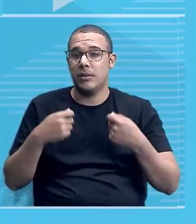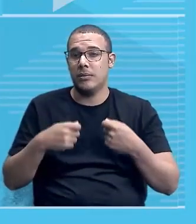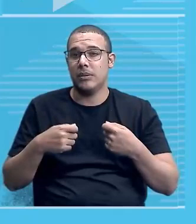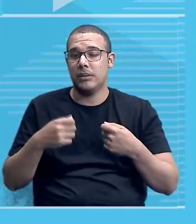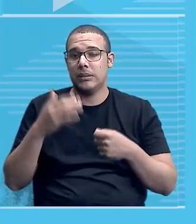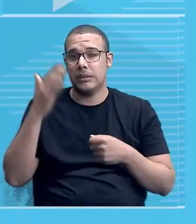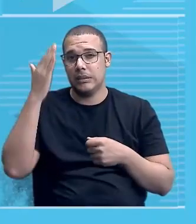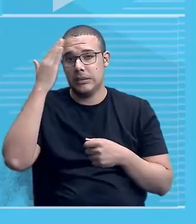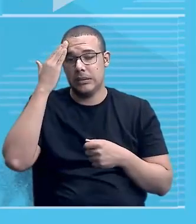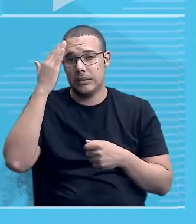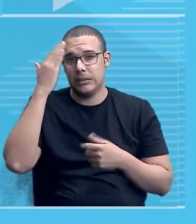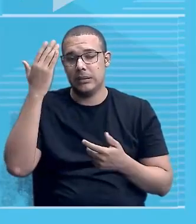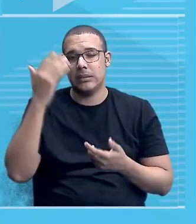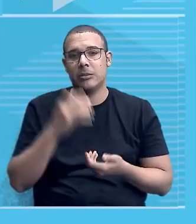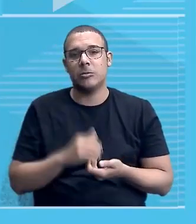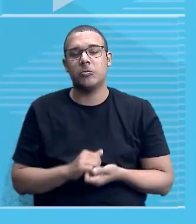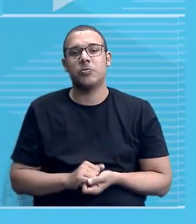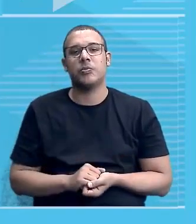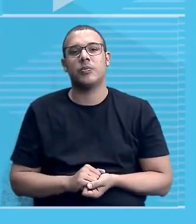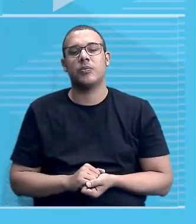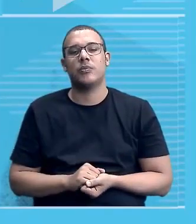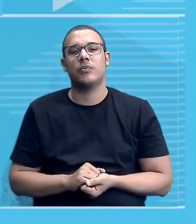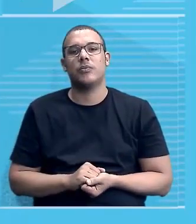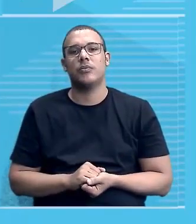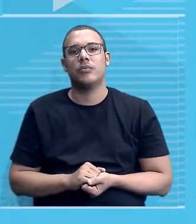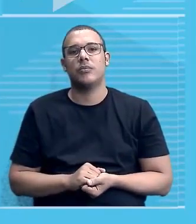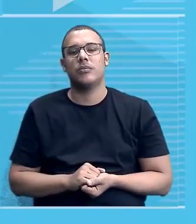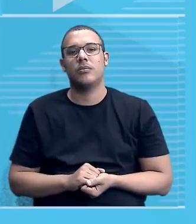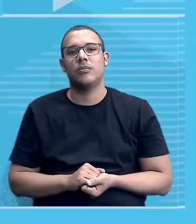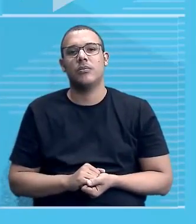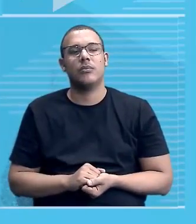ponderar, né? Tudo isso tem que ponderar. Tá legal?